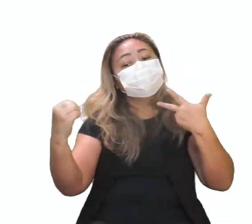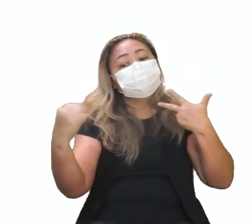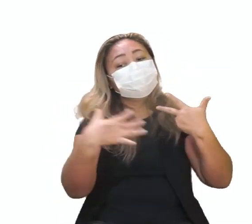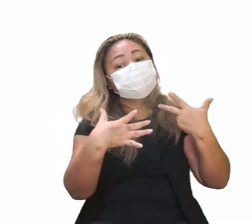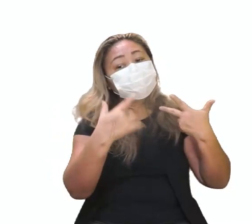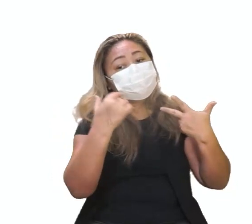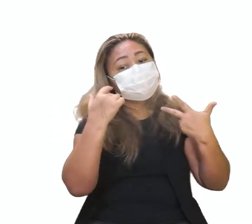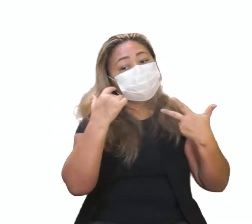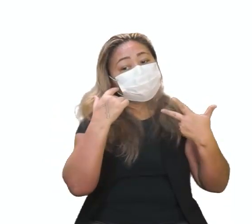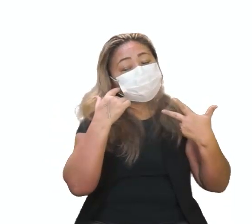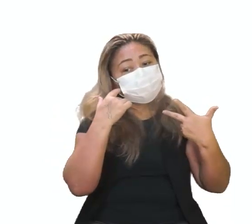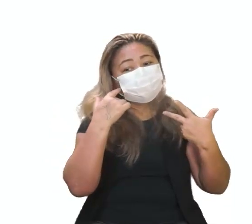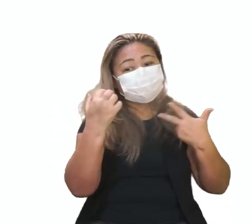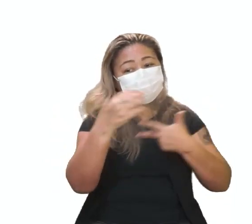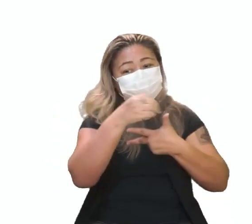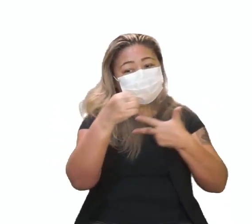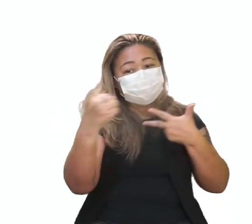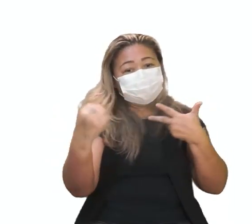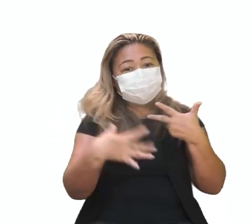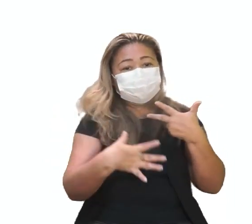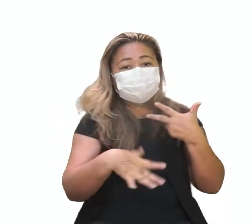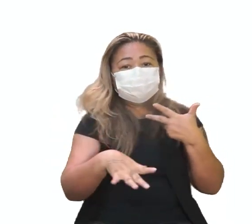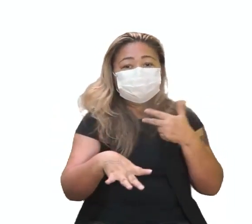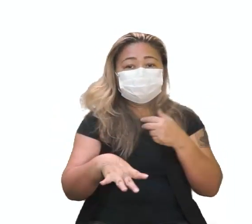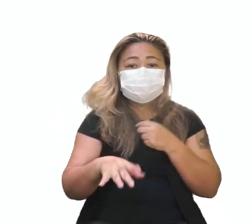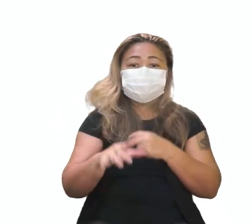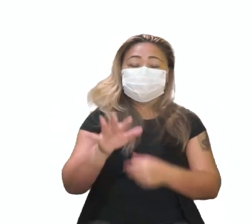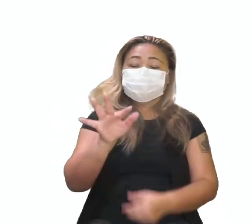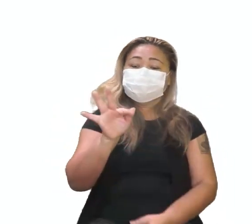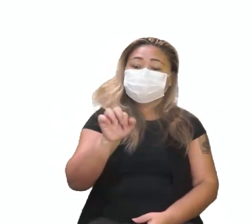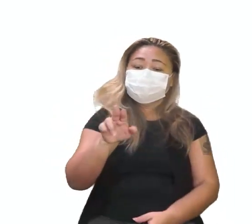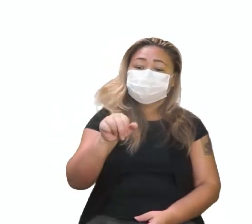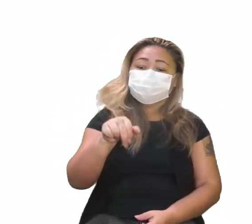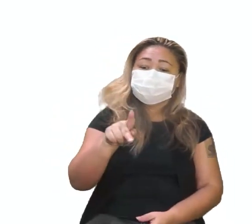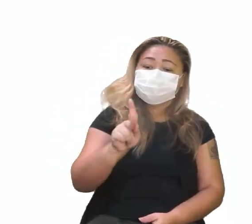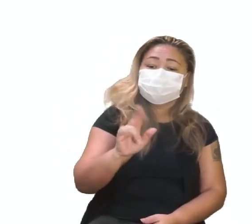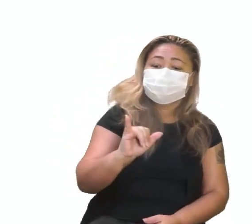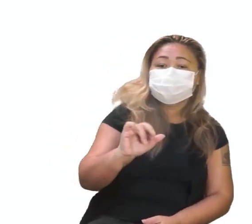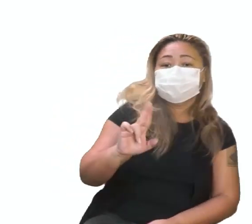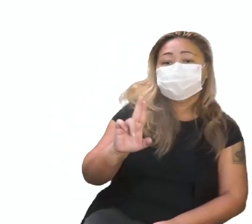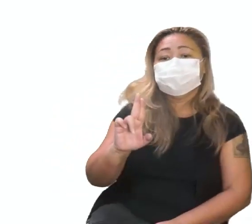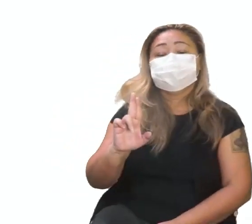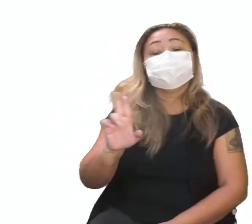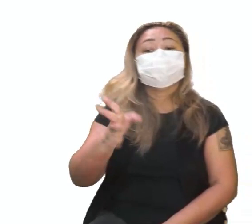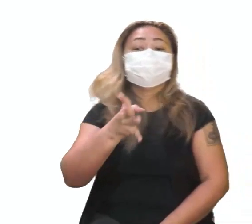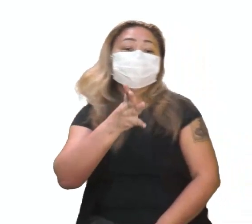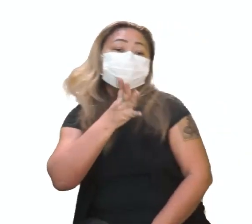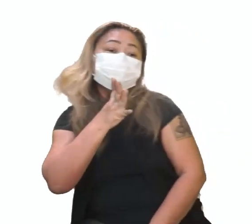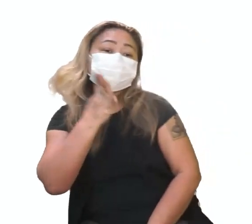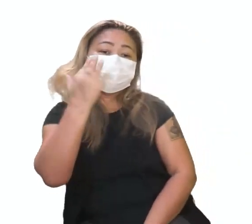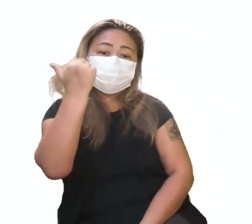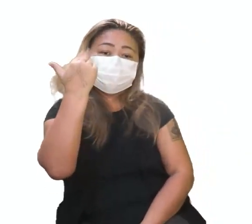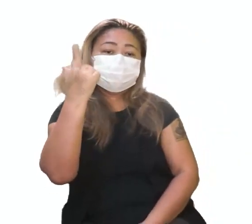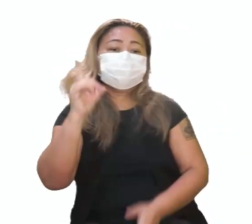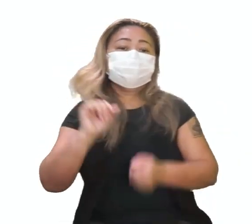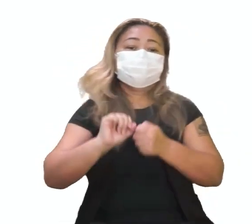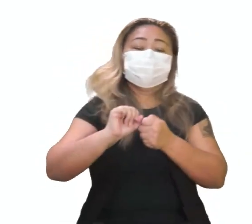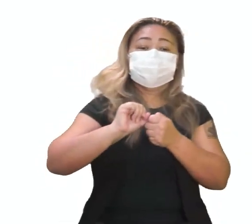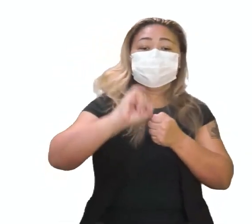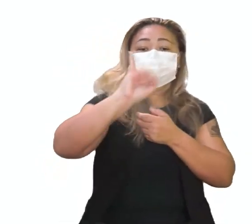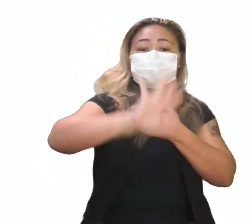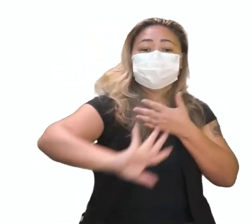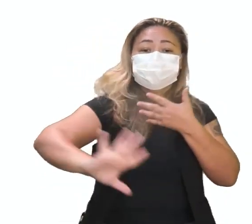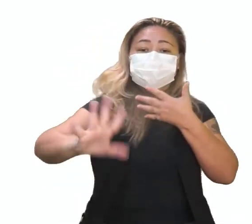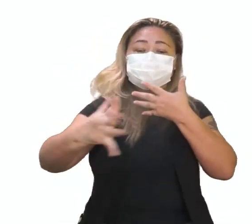Siga aí, se liga, né? No Enem. Franklin, Rosalinda Frank, ficou conhecida por seu trabalho com imagens de difração de raio-x,